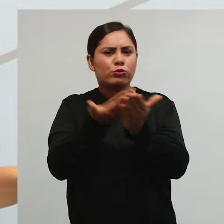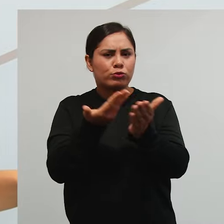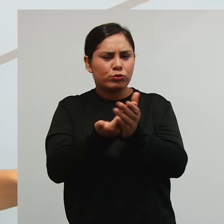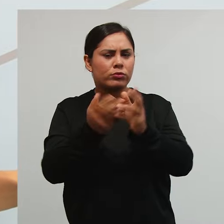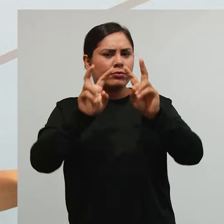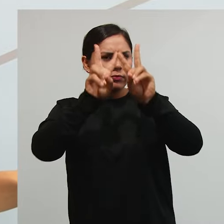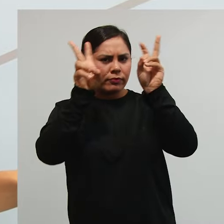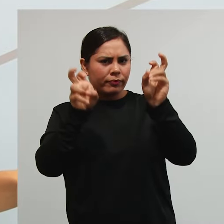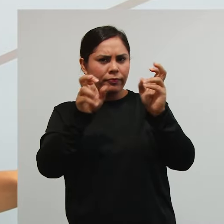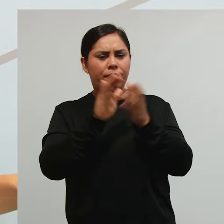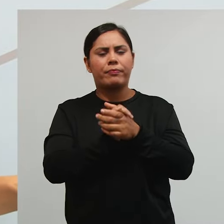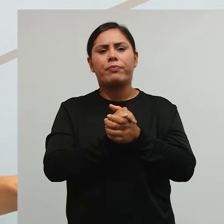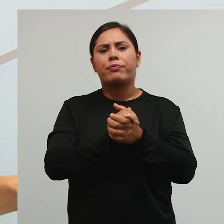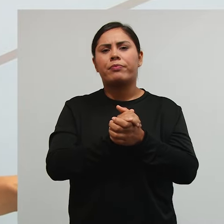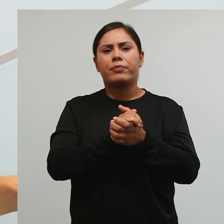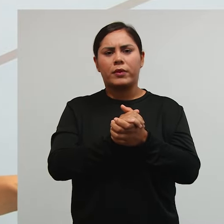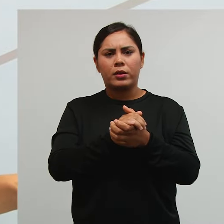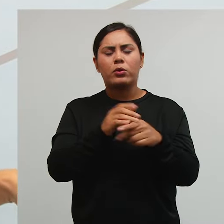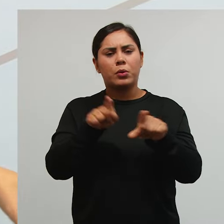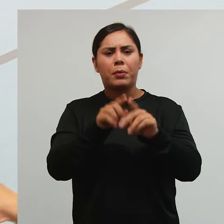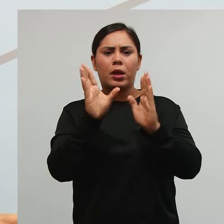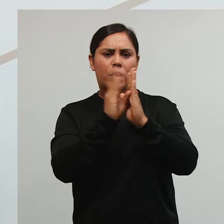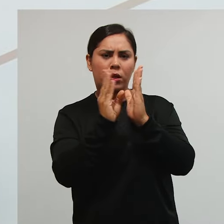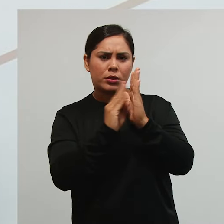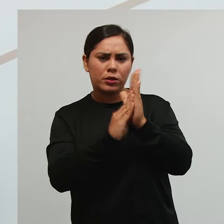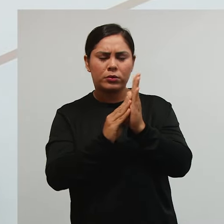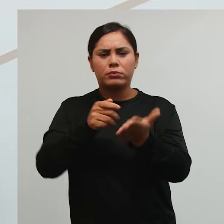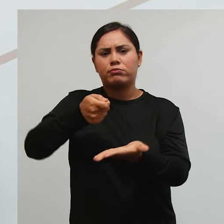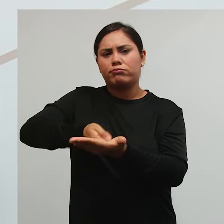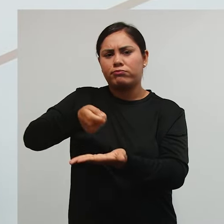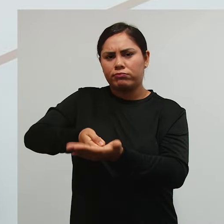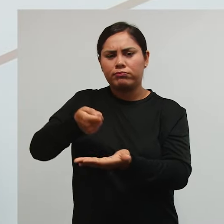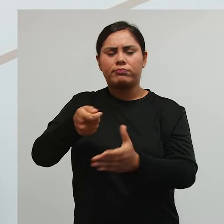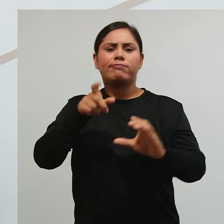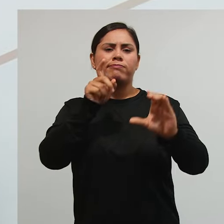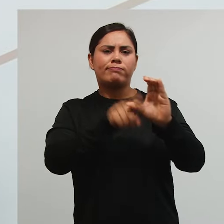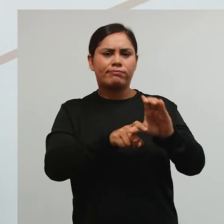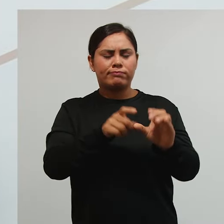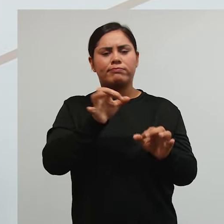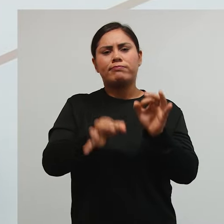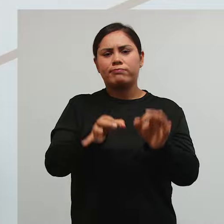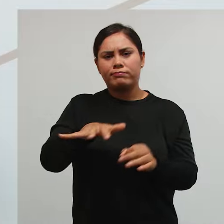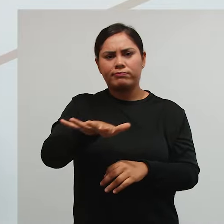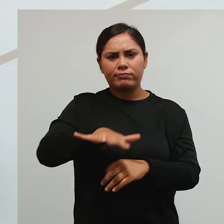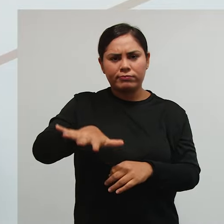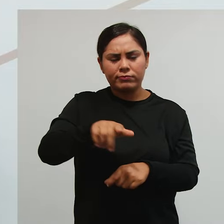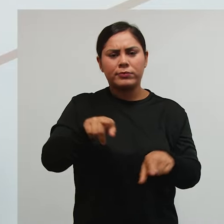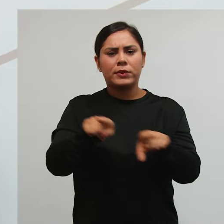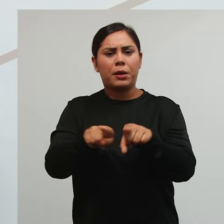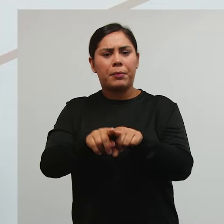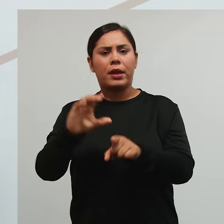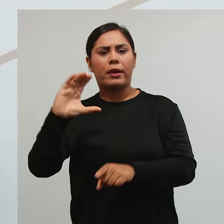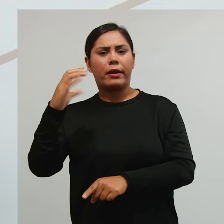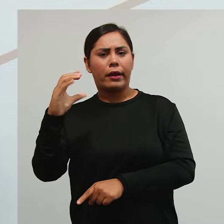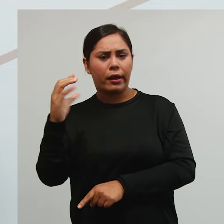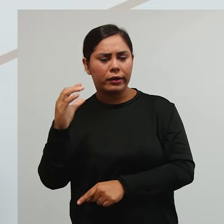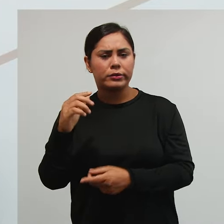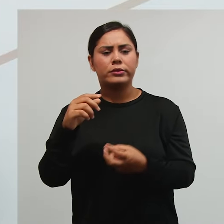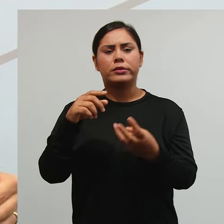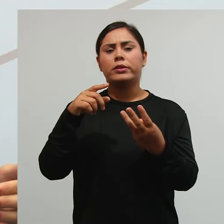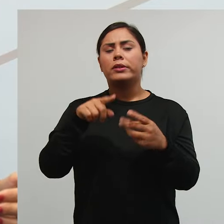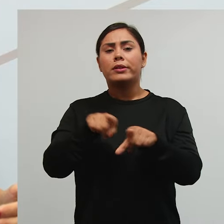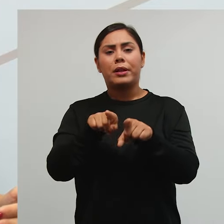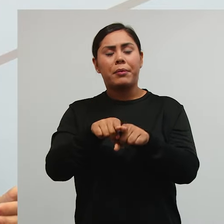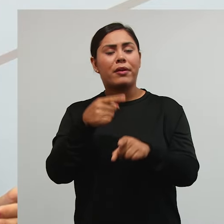aqui a gente passou pela pelo conteúdo da obrigação tributária pelo conteúdo do crédito tributário